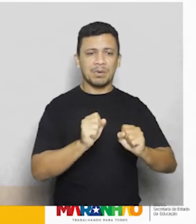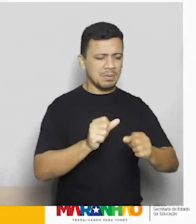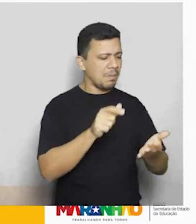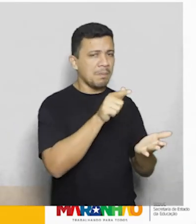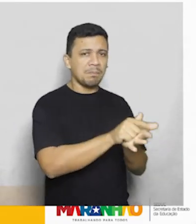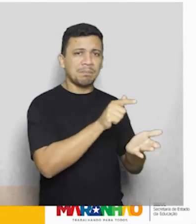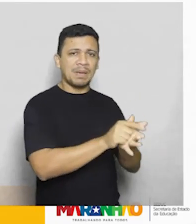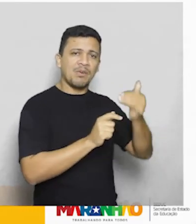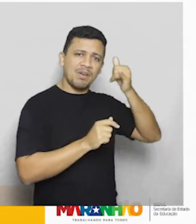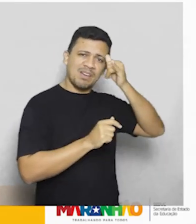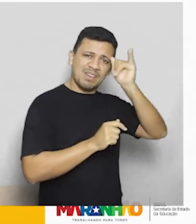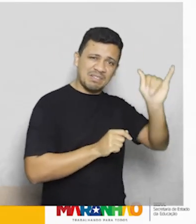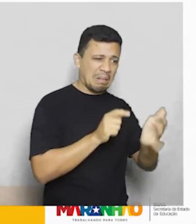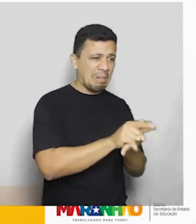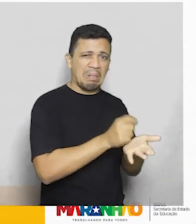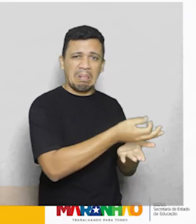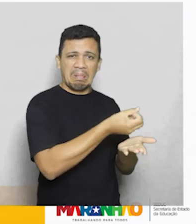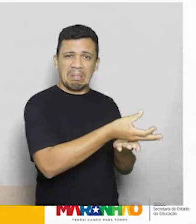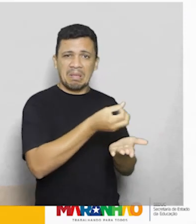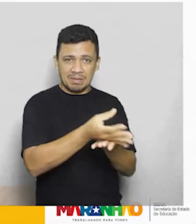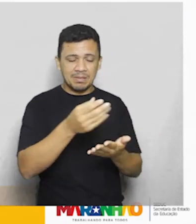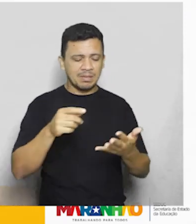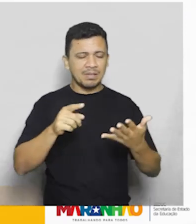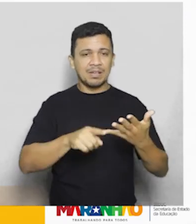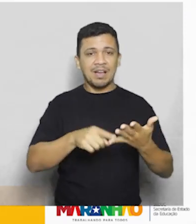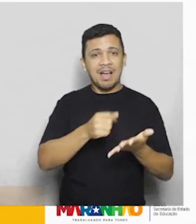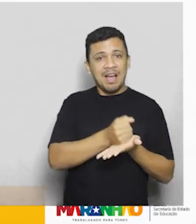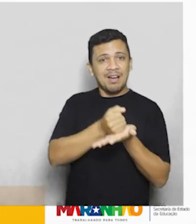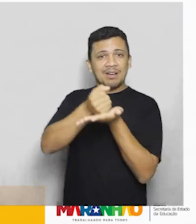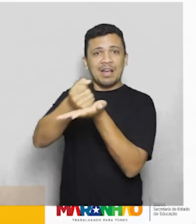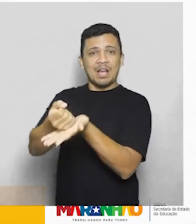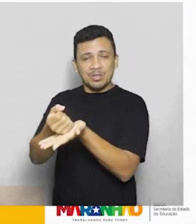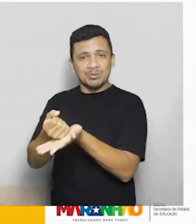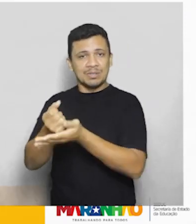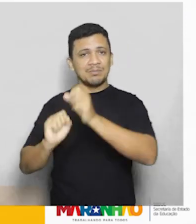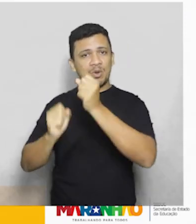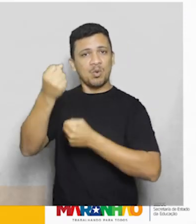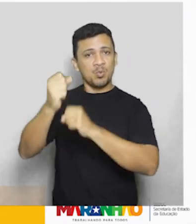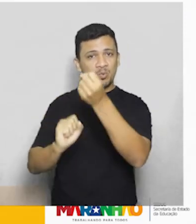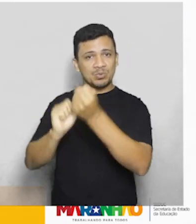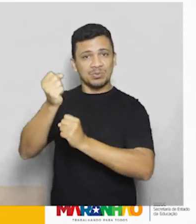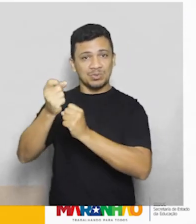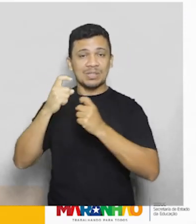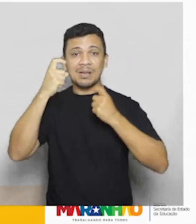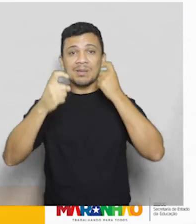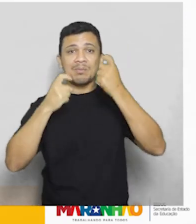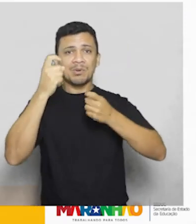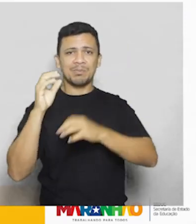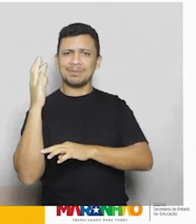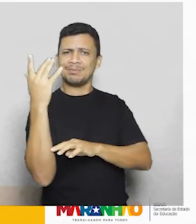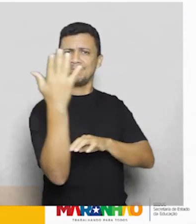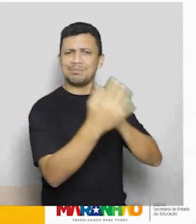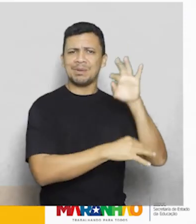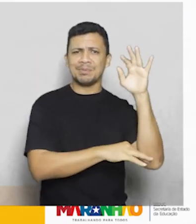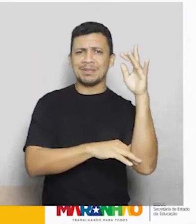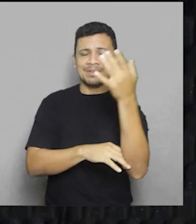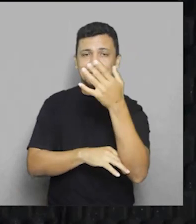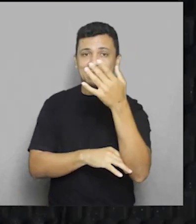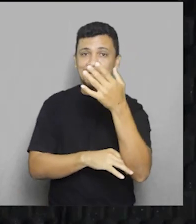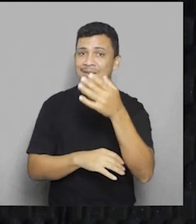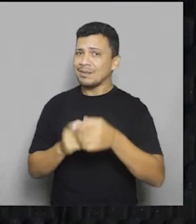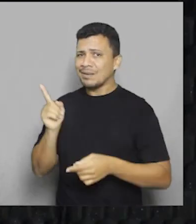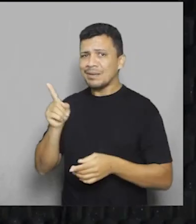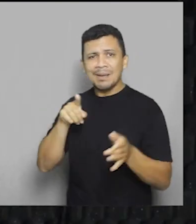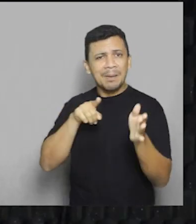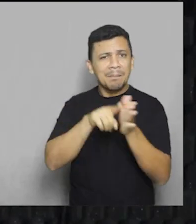papel ou colaborar com indústrias gráficas preocupadas com o meio ambiente. Bem, gente, essa aqui é uma questão que vocês não vão perder muito